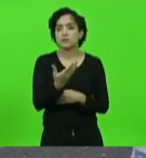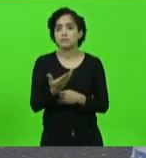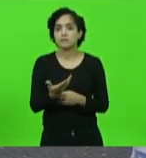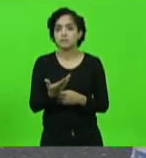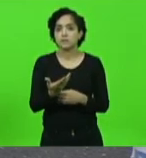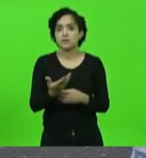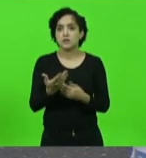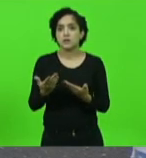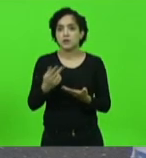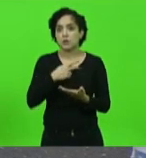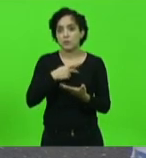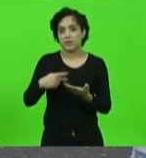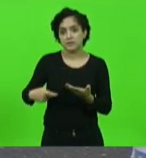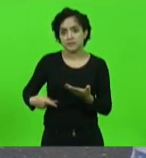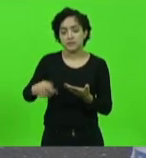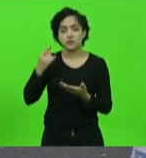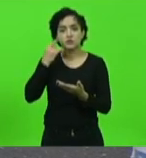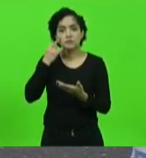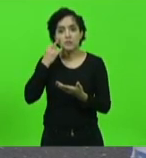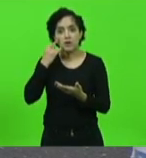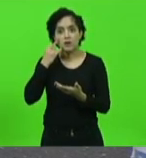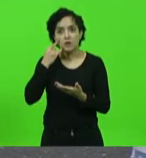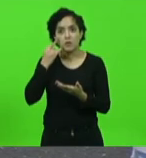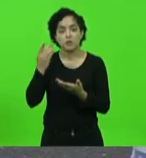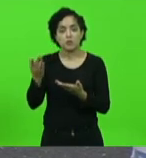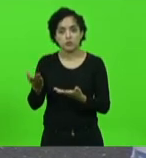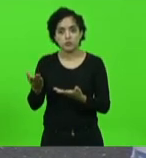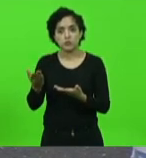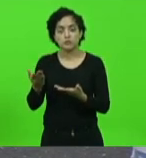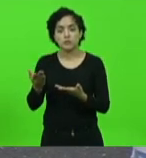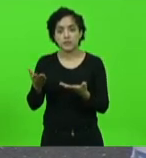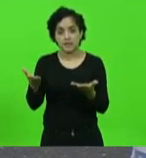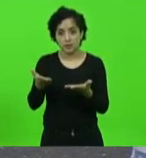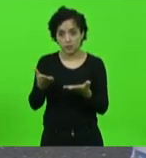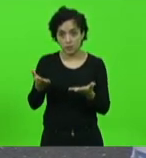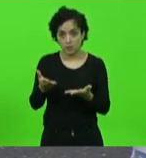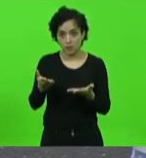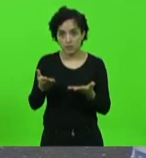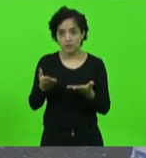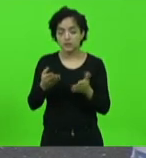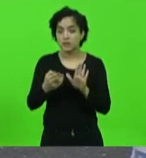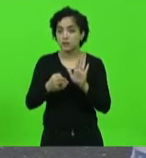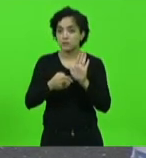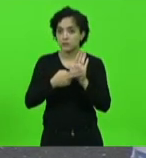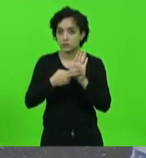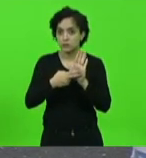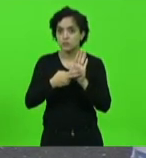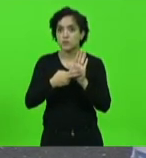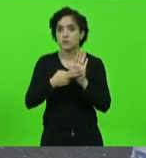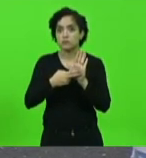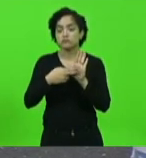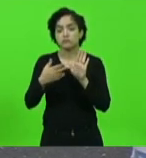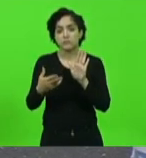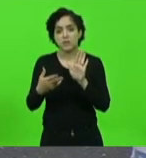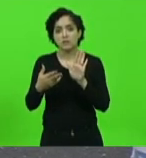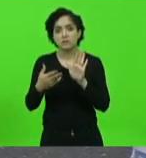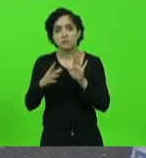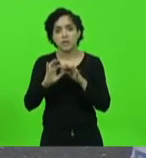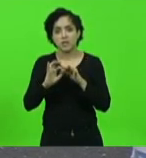presidente Mauro governador então em exercício muita vontade para praticar atos